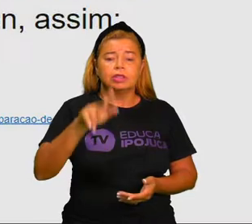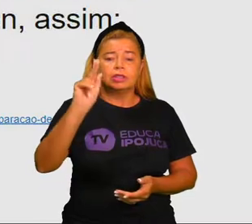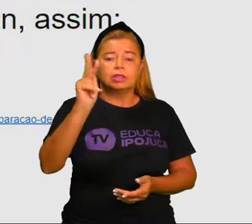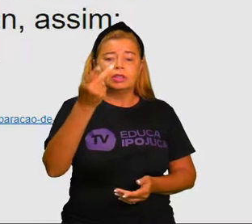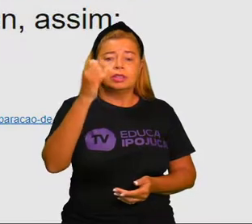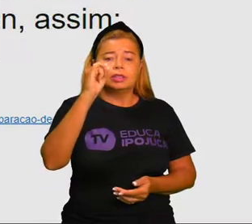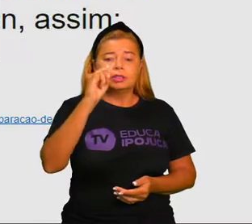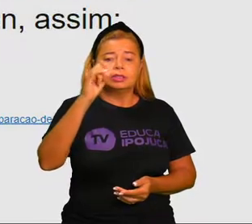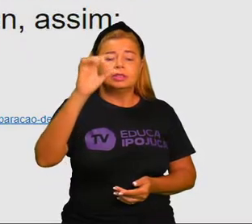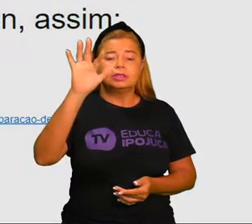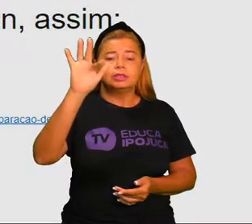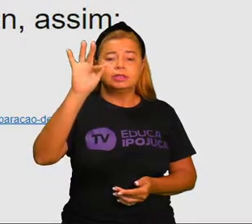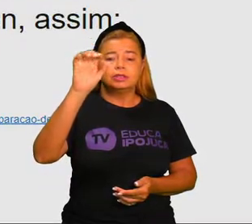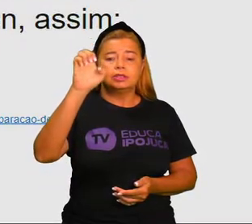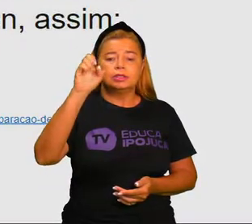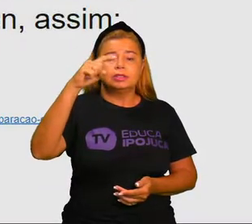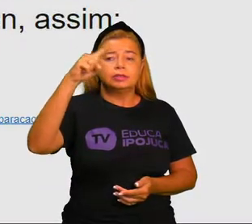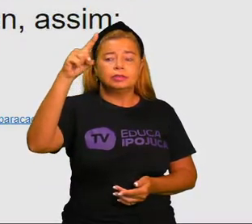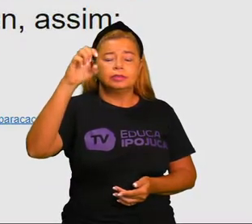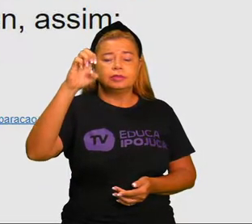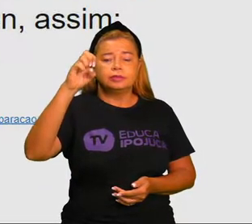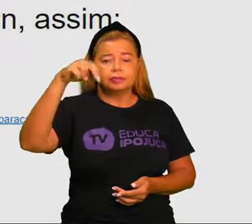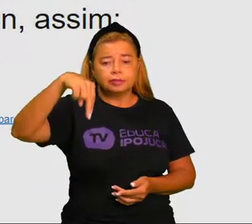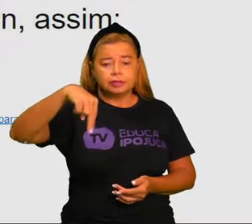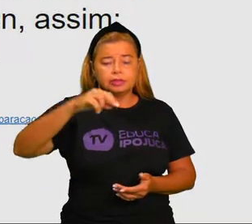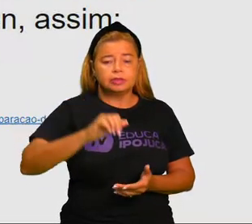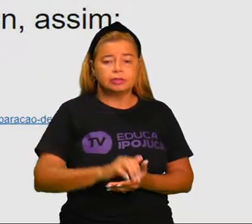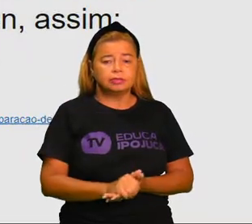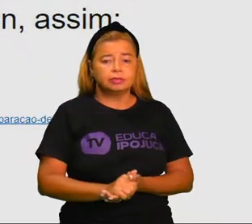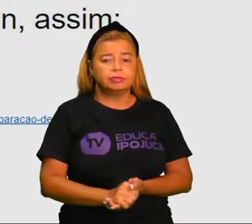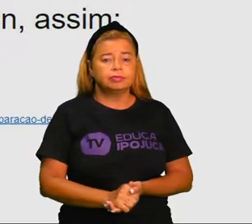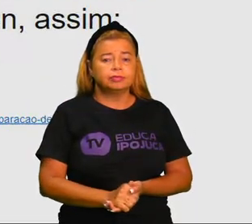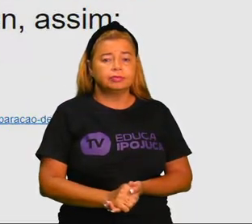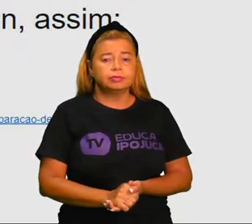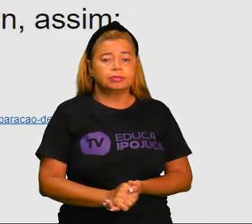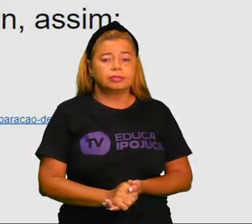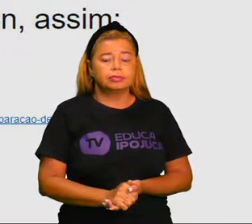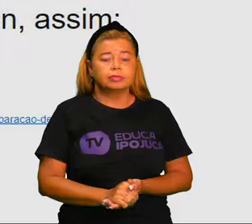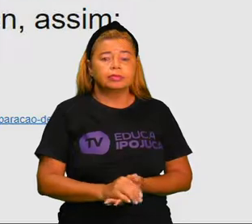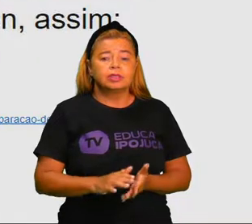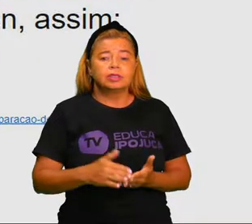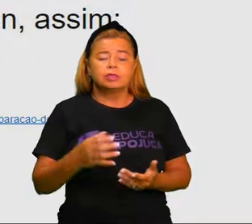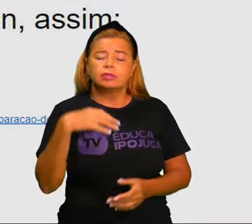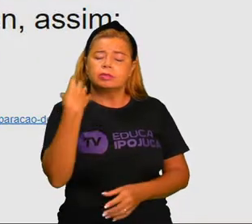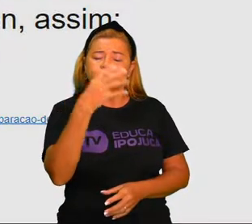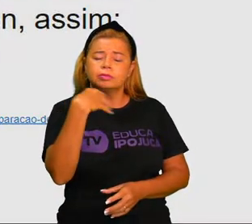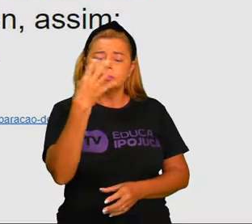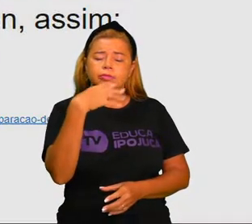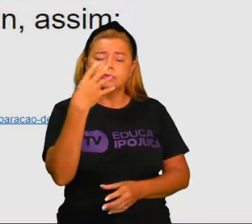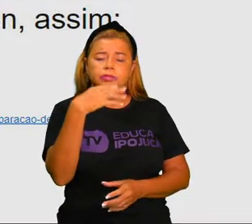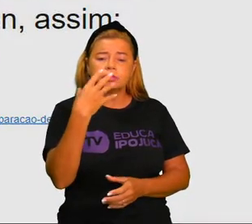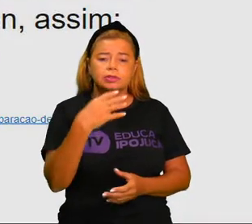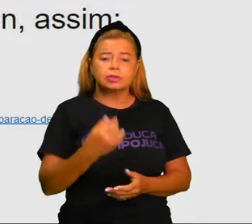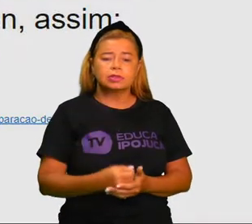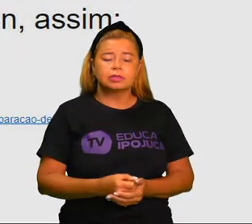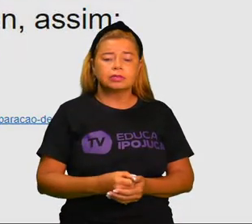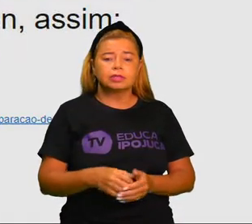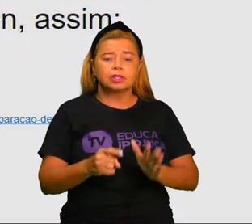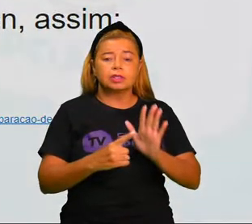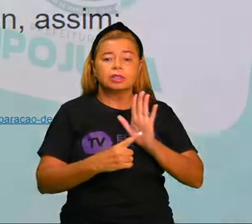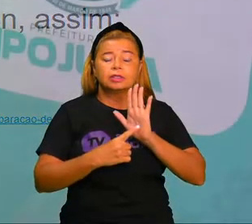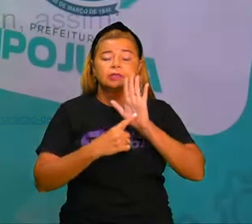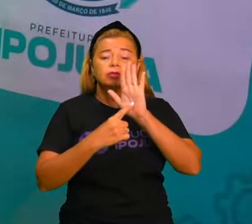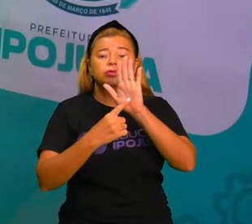salame, você. Então, essa música, ela nos mostra